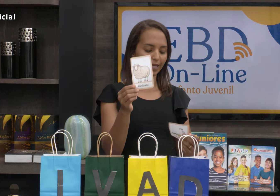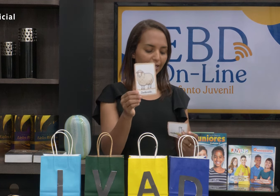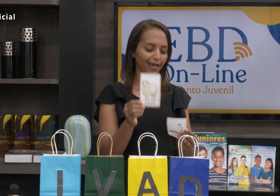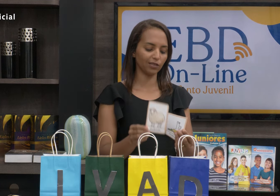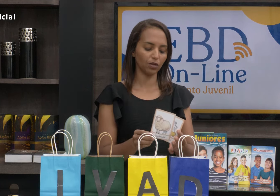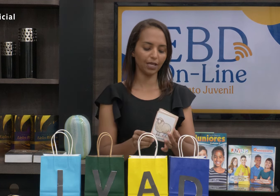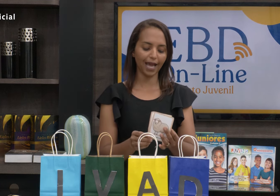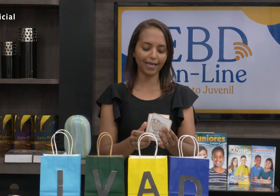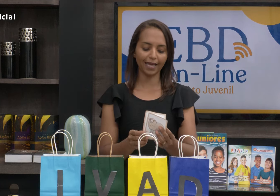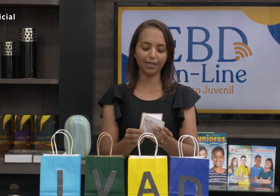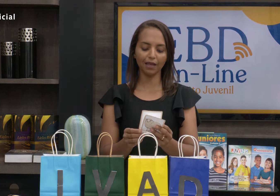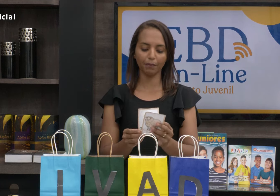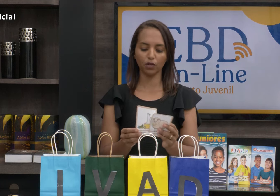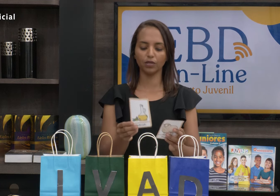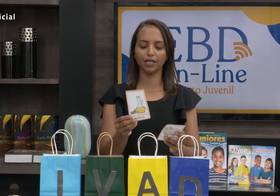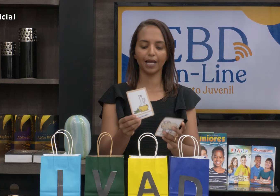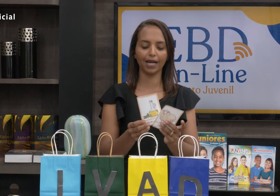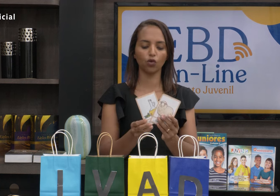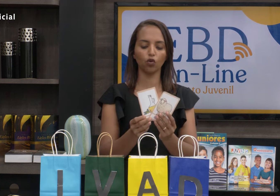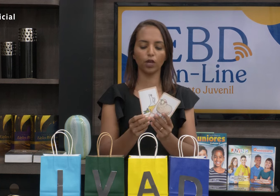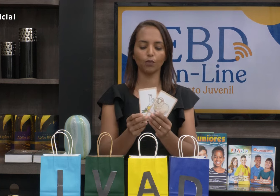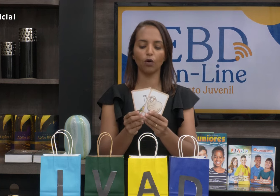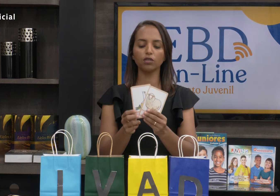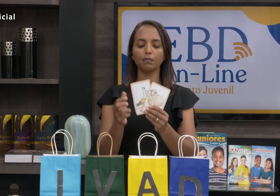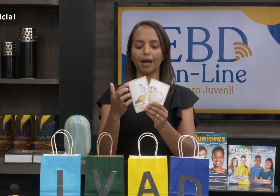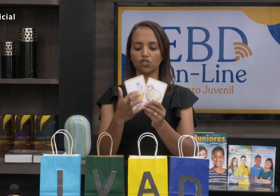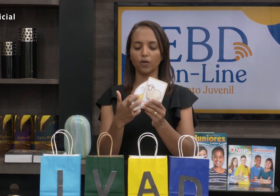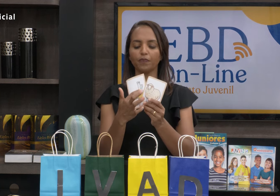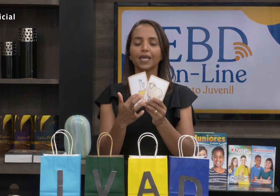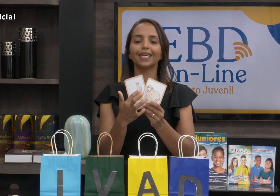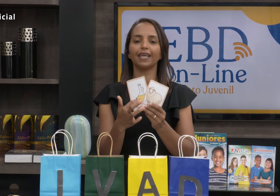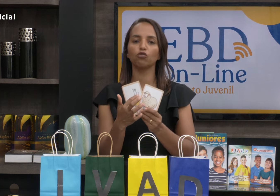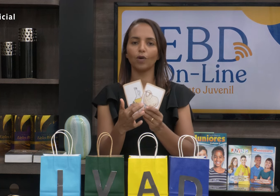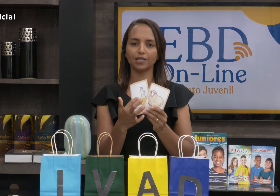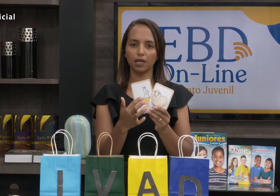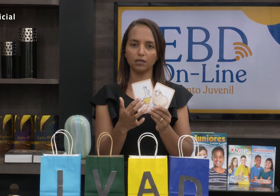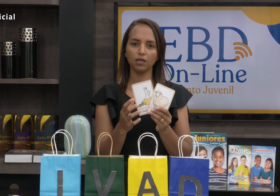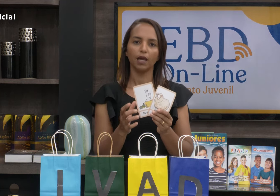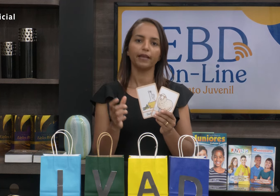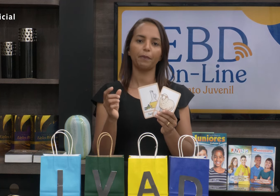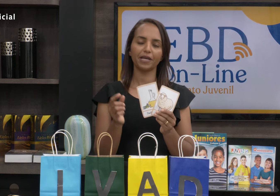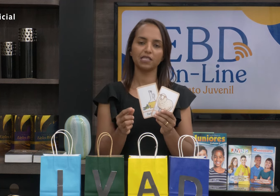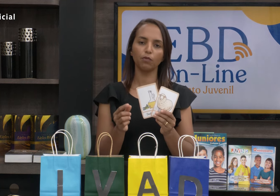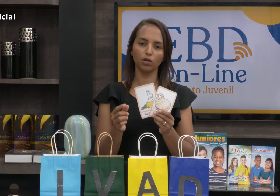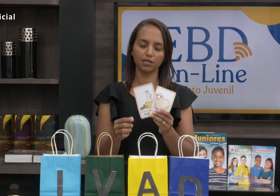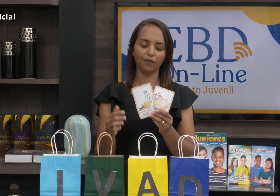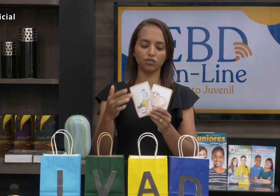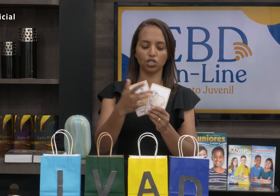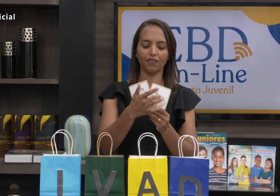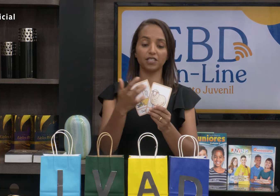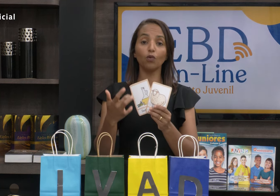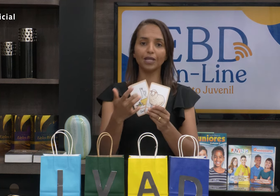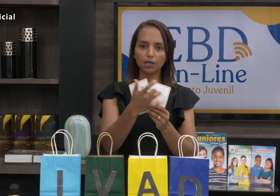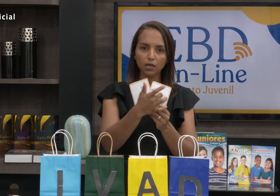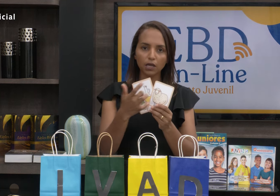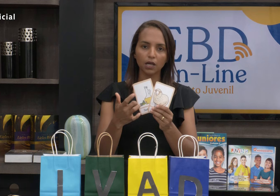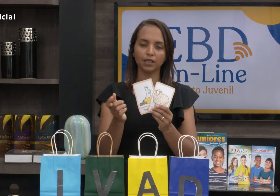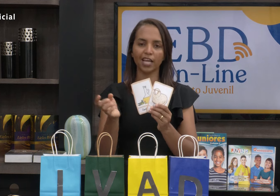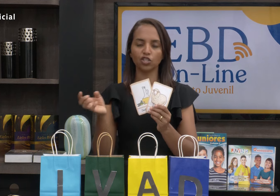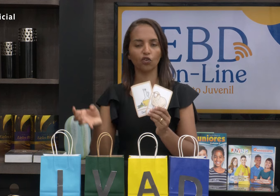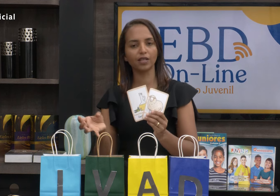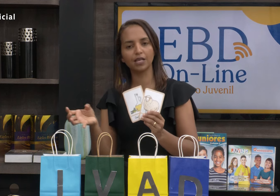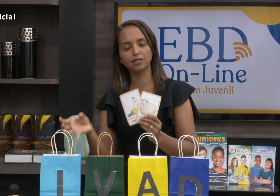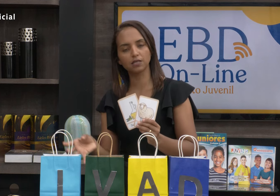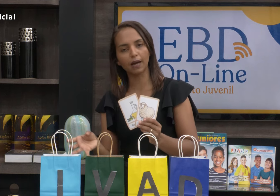isso que ele era dedicado. E aí, aqui também no dedicado eu coloquei uma outra imagem que é o do azeite, que é para simbolizar e você já fazer o link